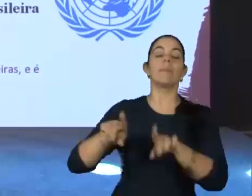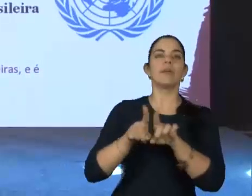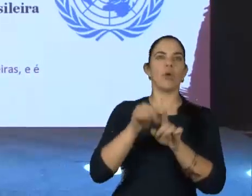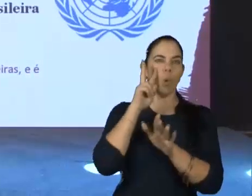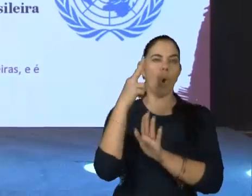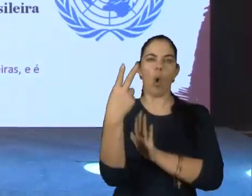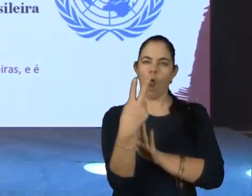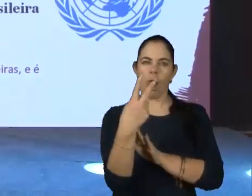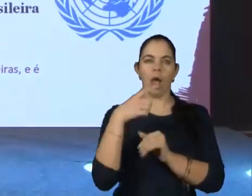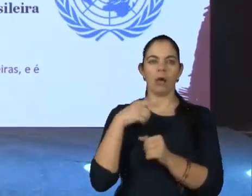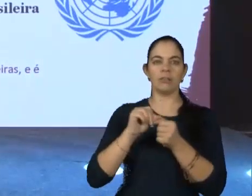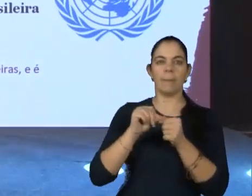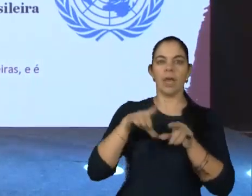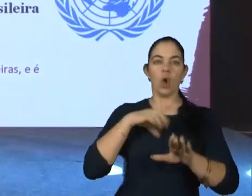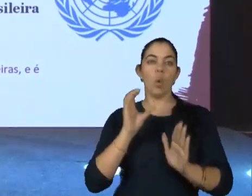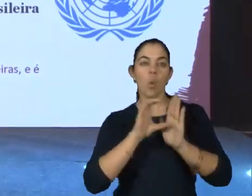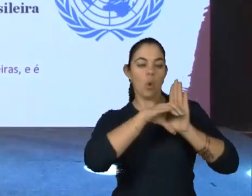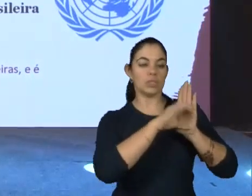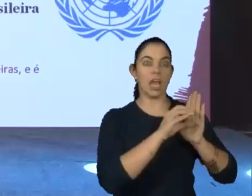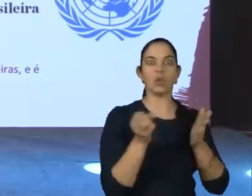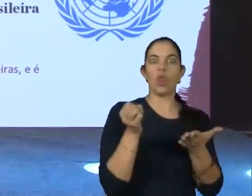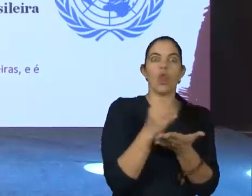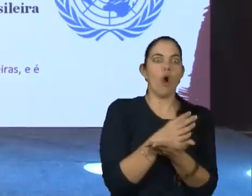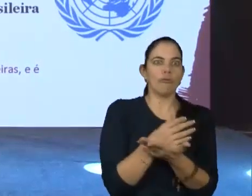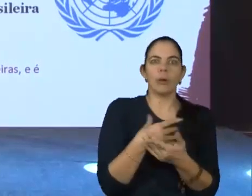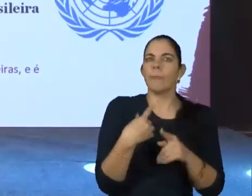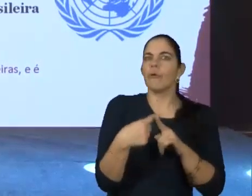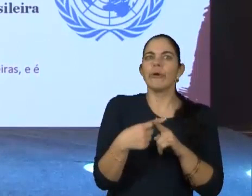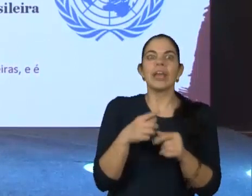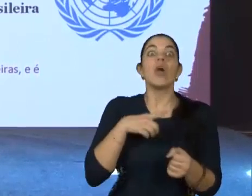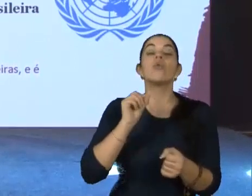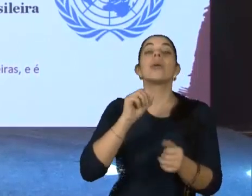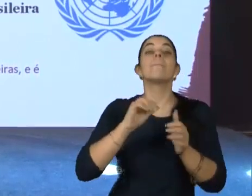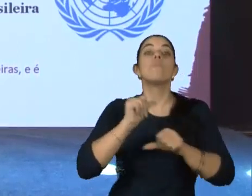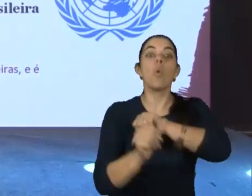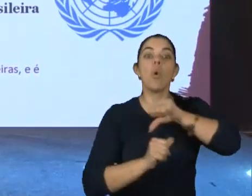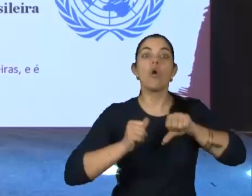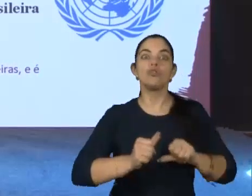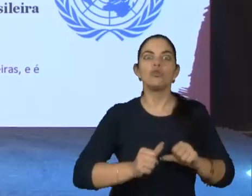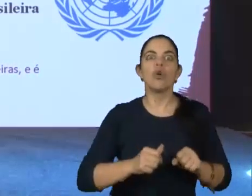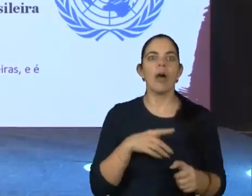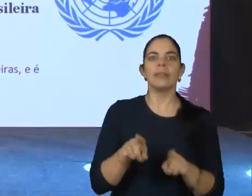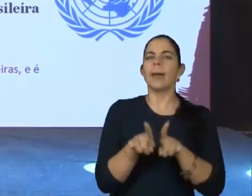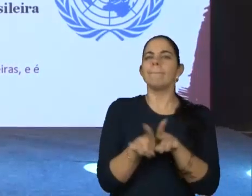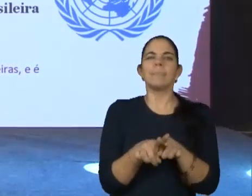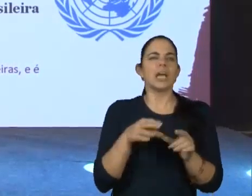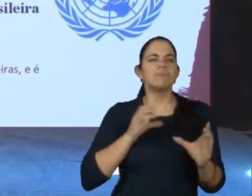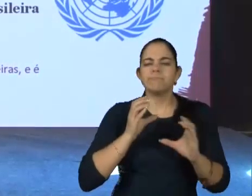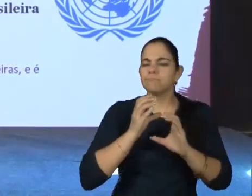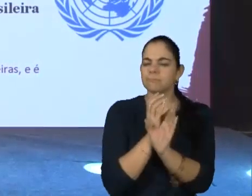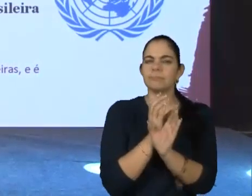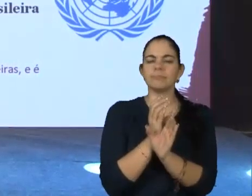vamos prestar atenção para o novo conceito de pessoa com deficiência que foi isso que mudou, que revolucionou completamente a